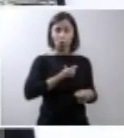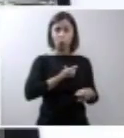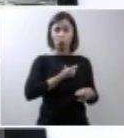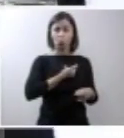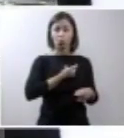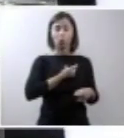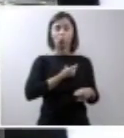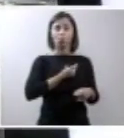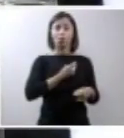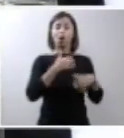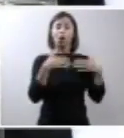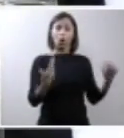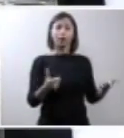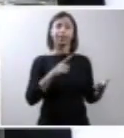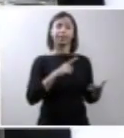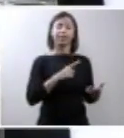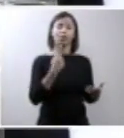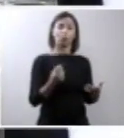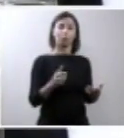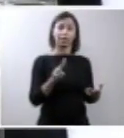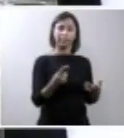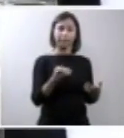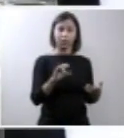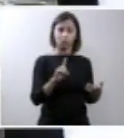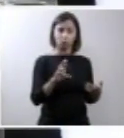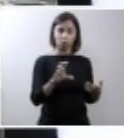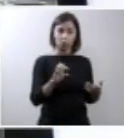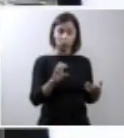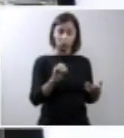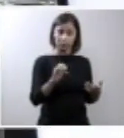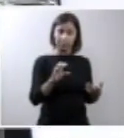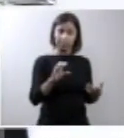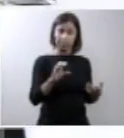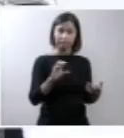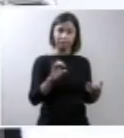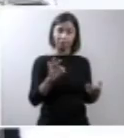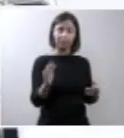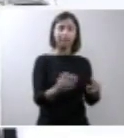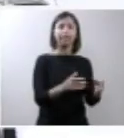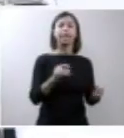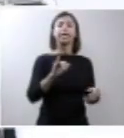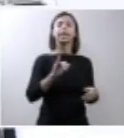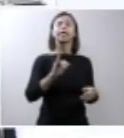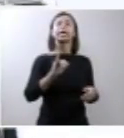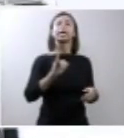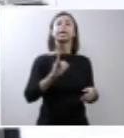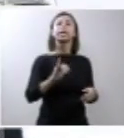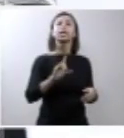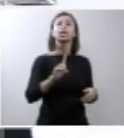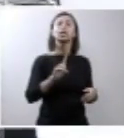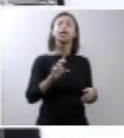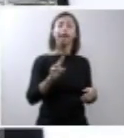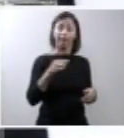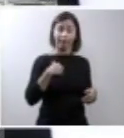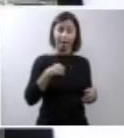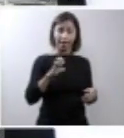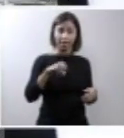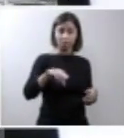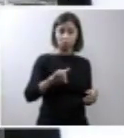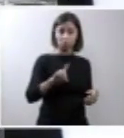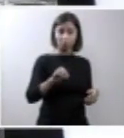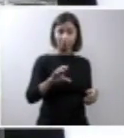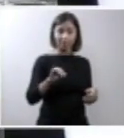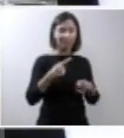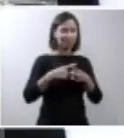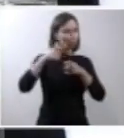veja só, existe uma anencefalia e uma hidrocefalia. A hidrocefalia é incompatível com a vida, certo? Se a sua